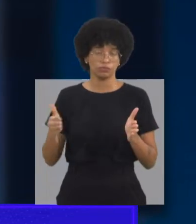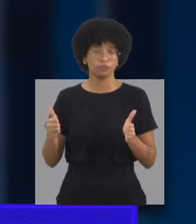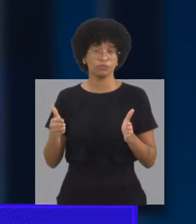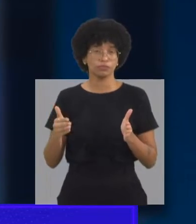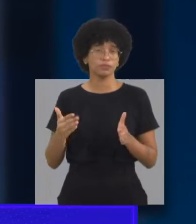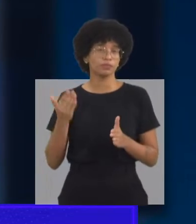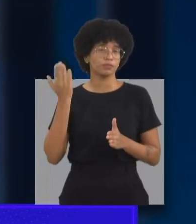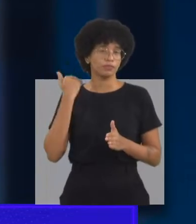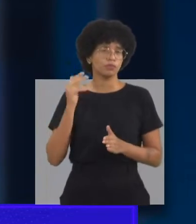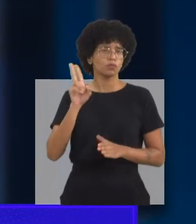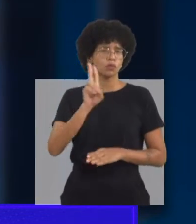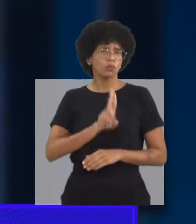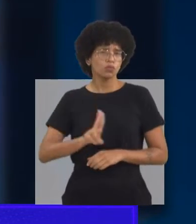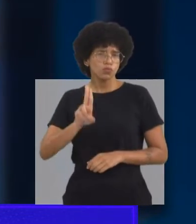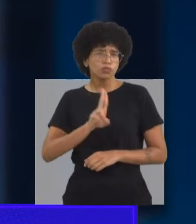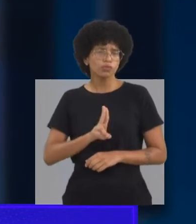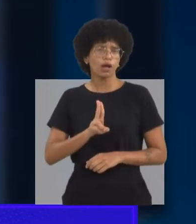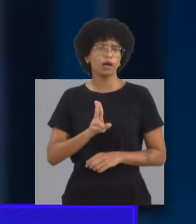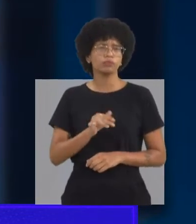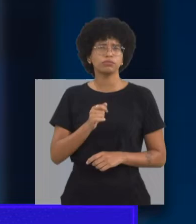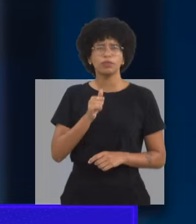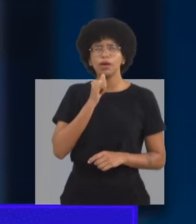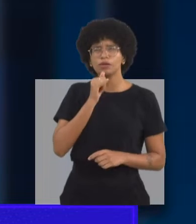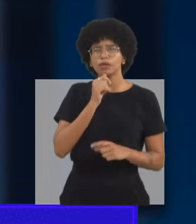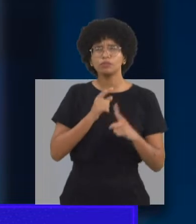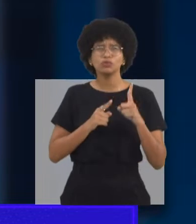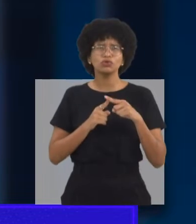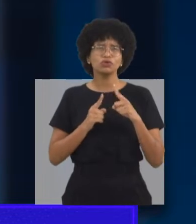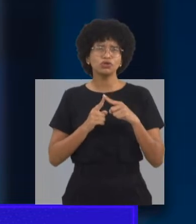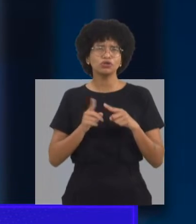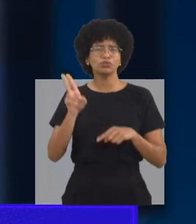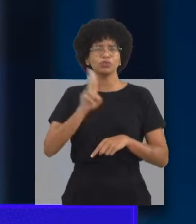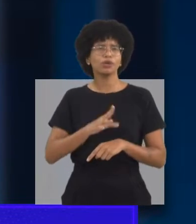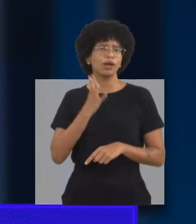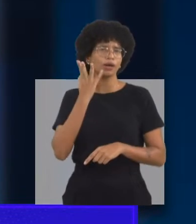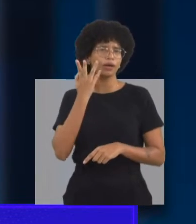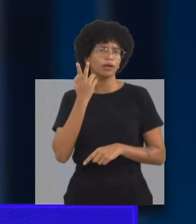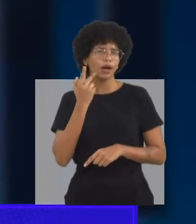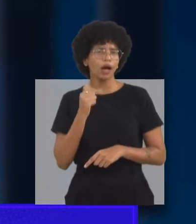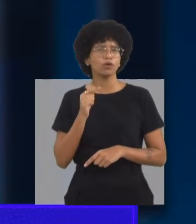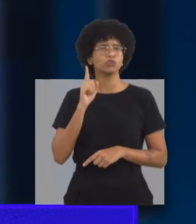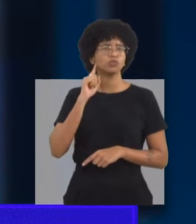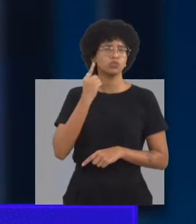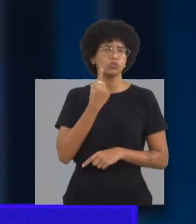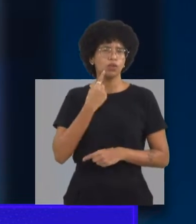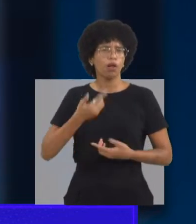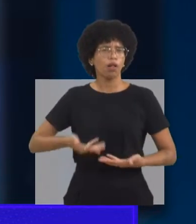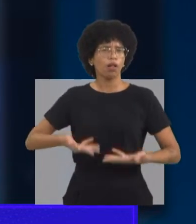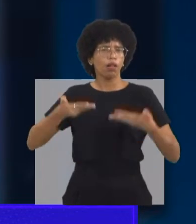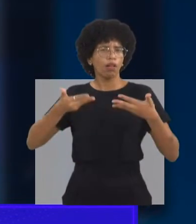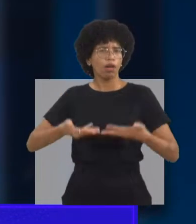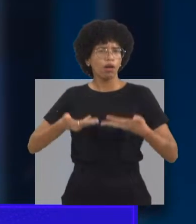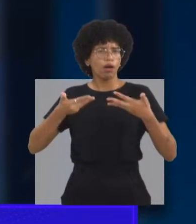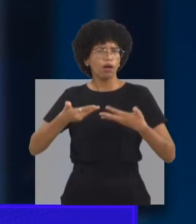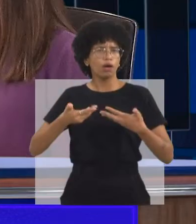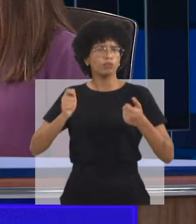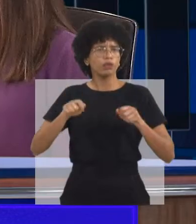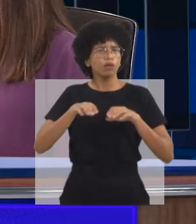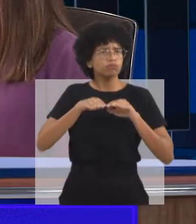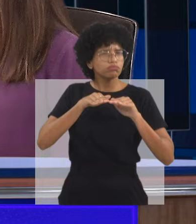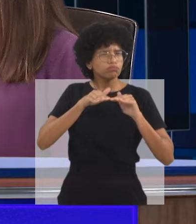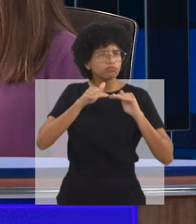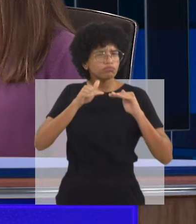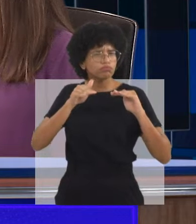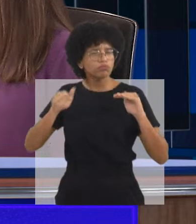é que essas crianças, elas podem apresentar atraso em áreas específicas. Certo. Durante um bom tempo,